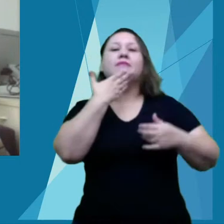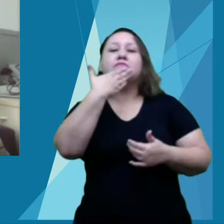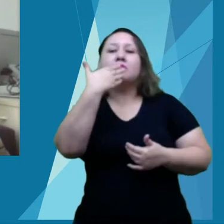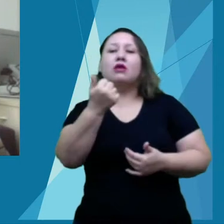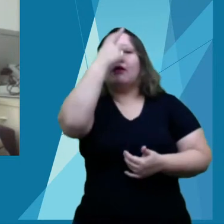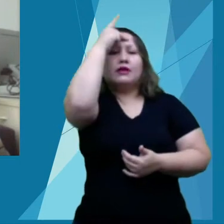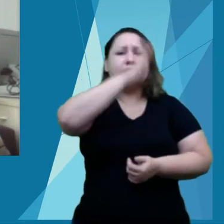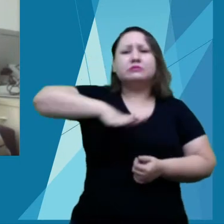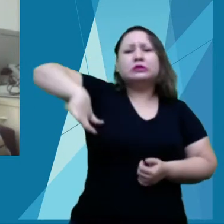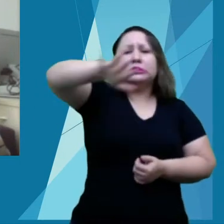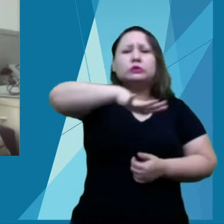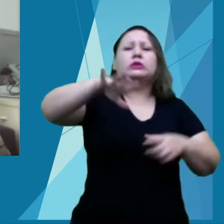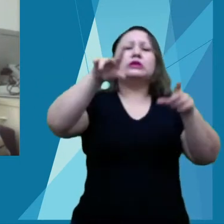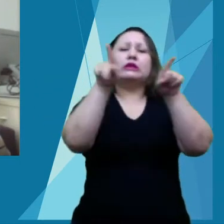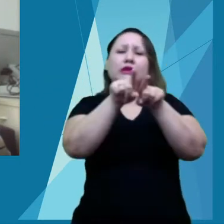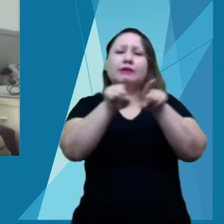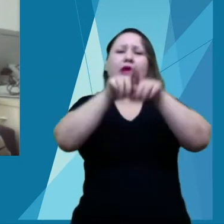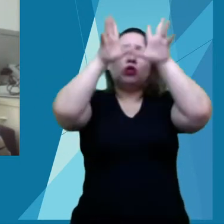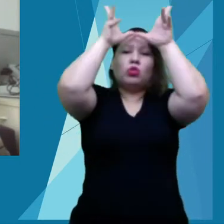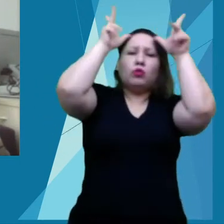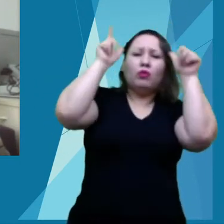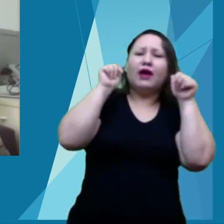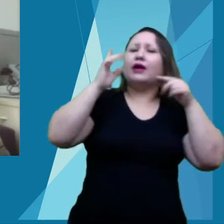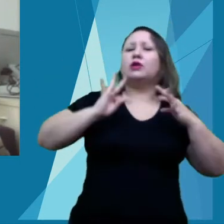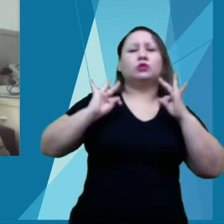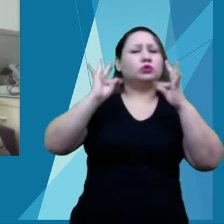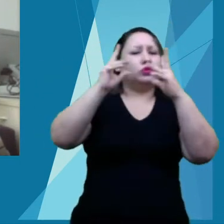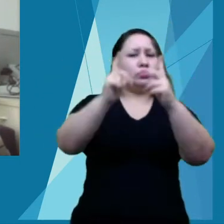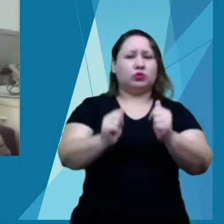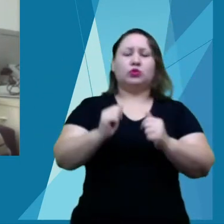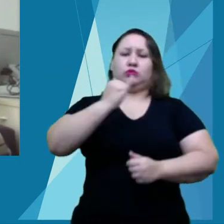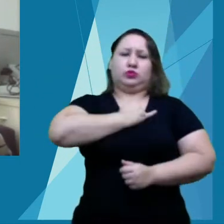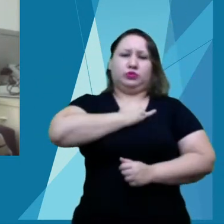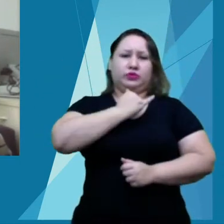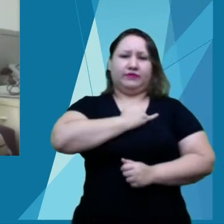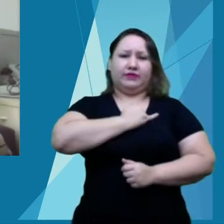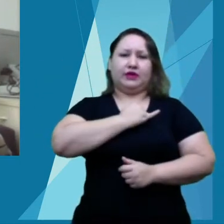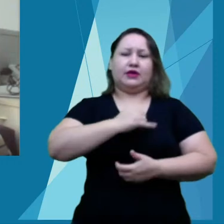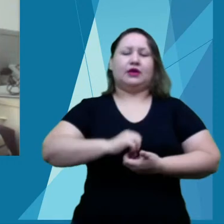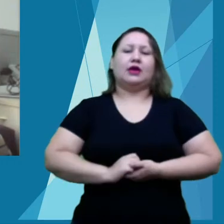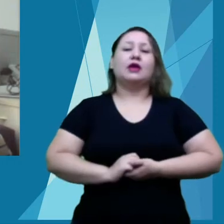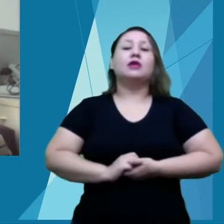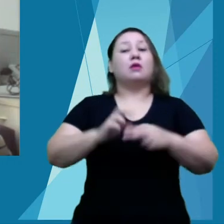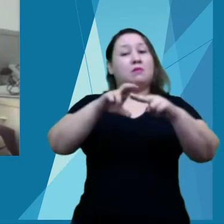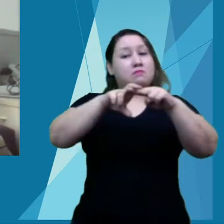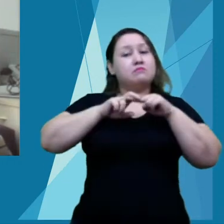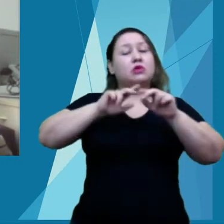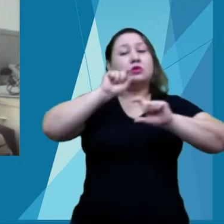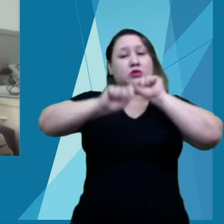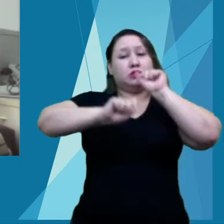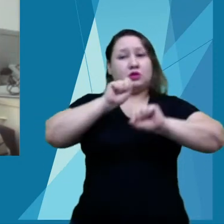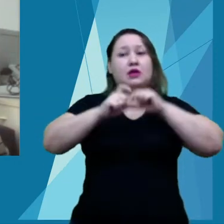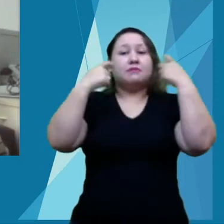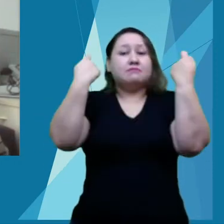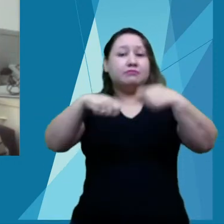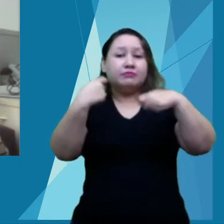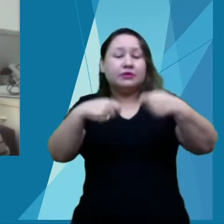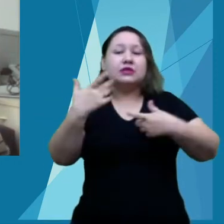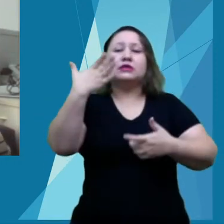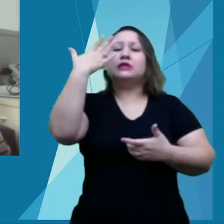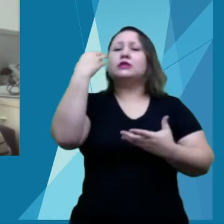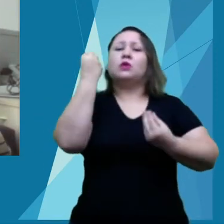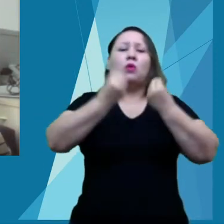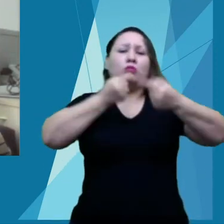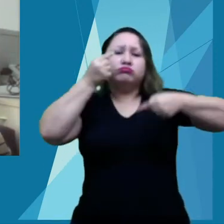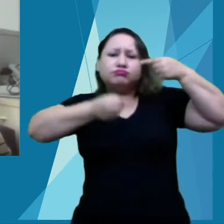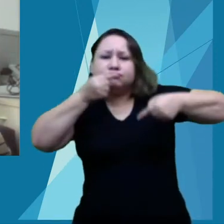incluindo os acrianos, em especial todos os estudantes do IFAC. Então, assim, é preciso que a gente discuta esse tema